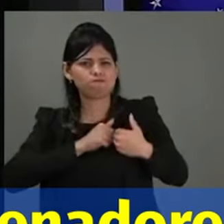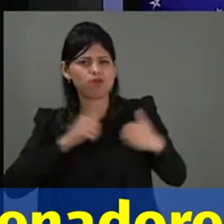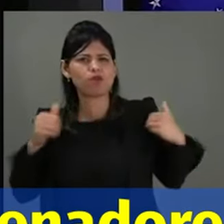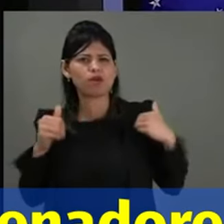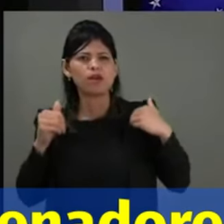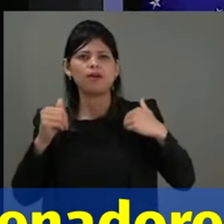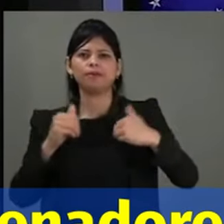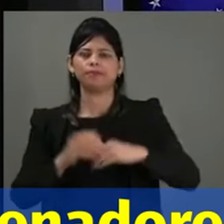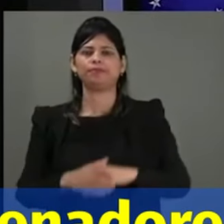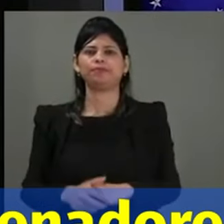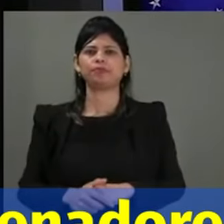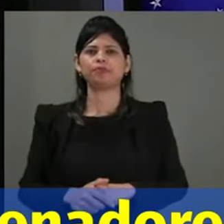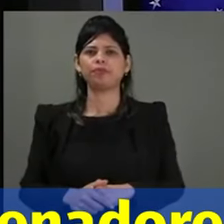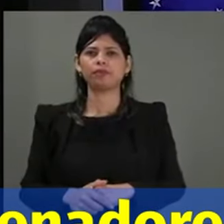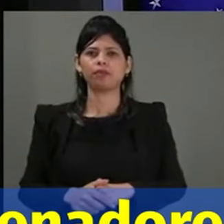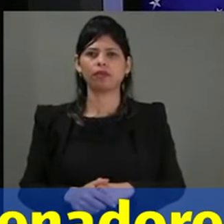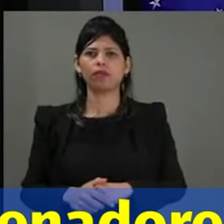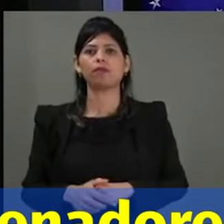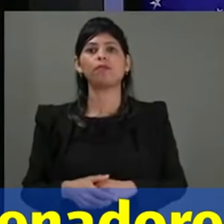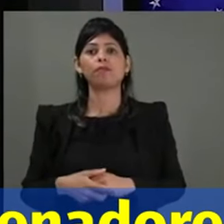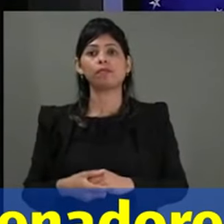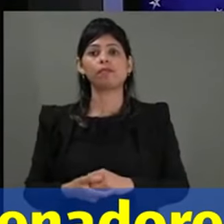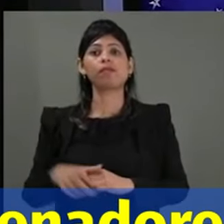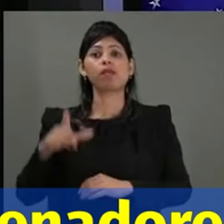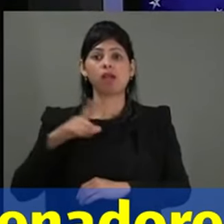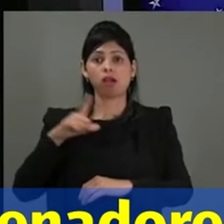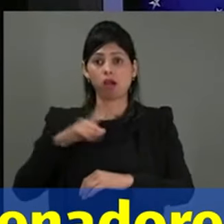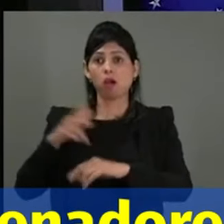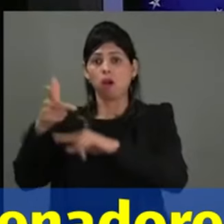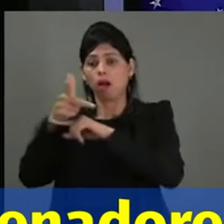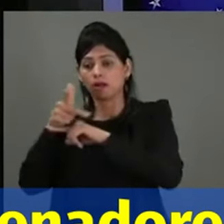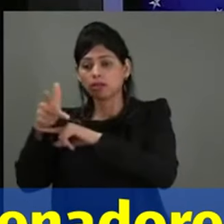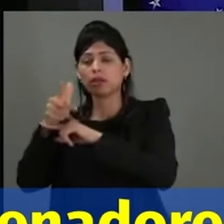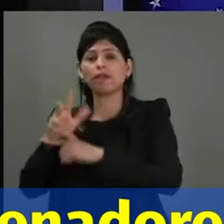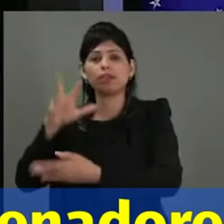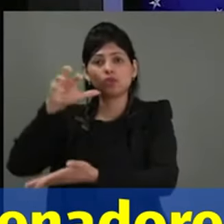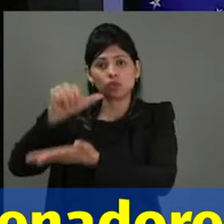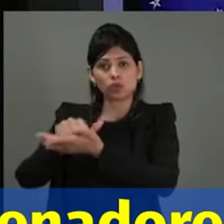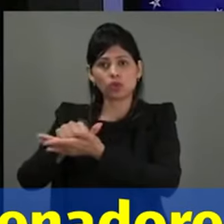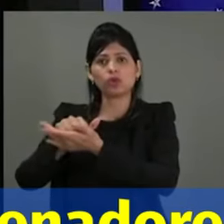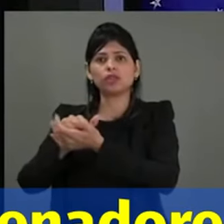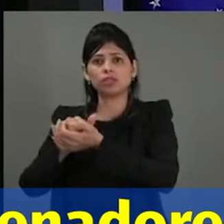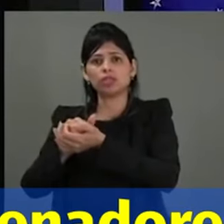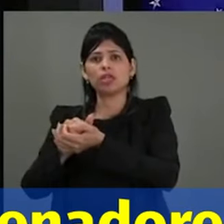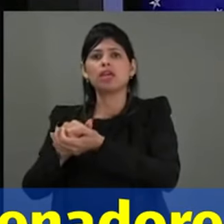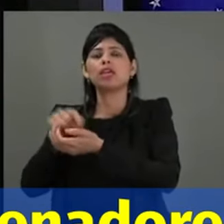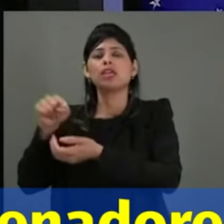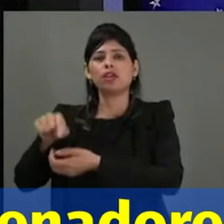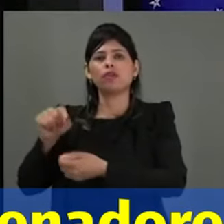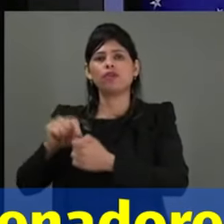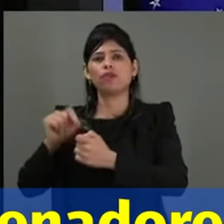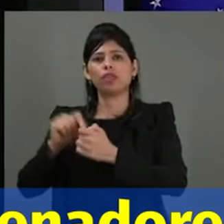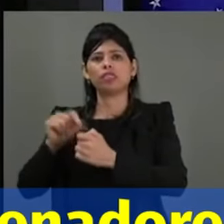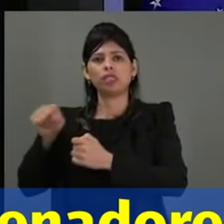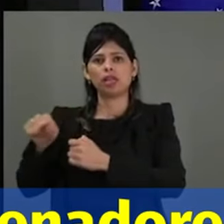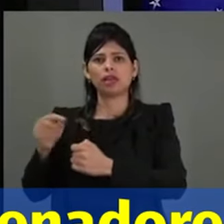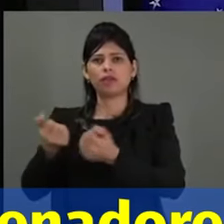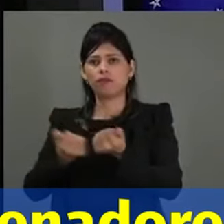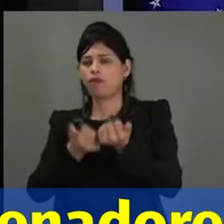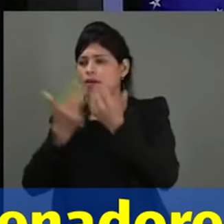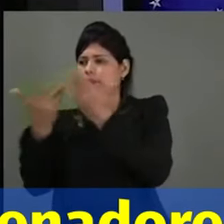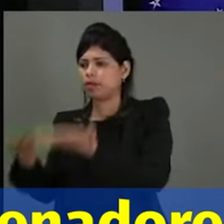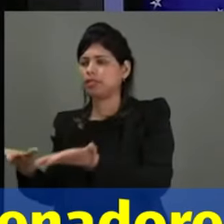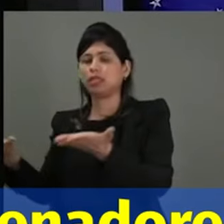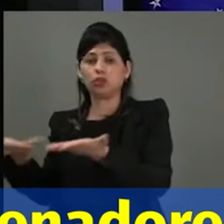E olha, as imagens, senador Magno Malta, que a gente pôde, que foi apresentado lá